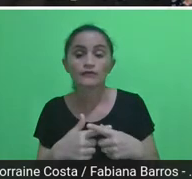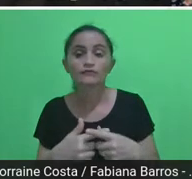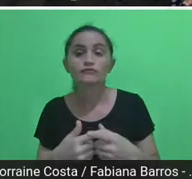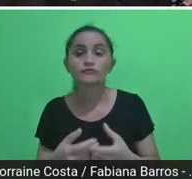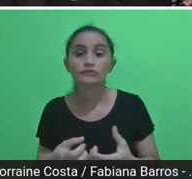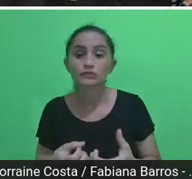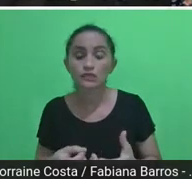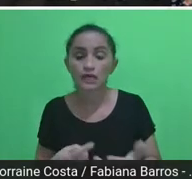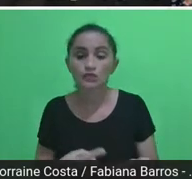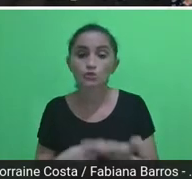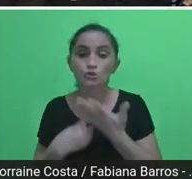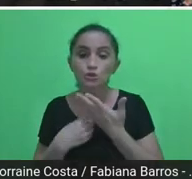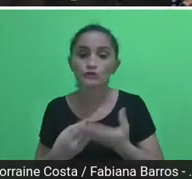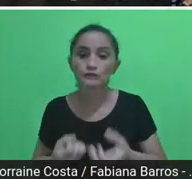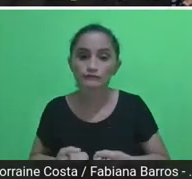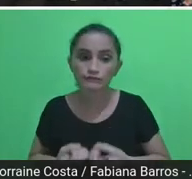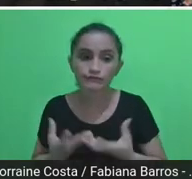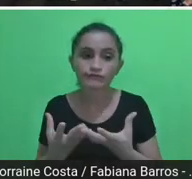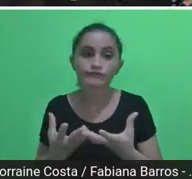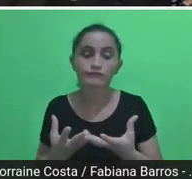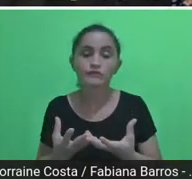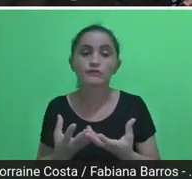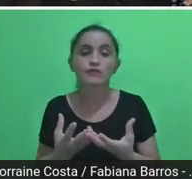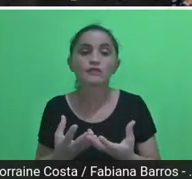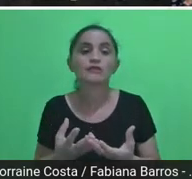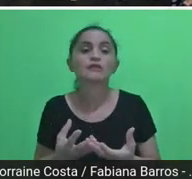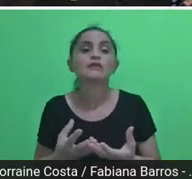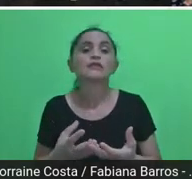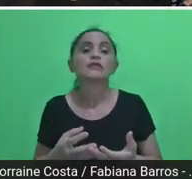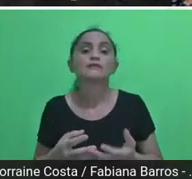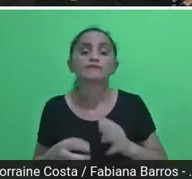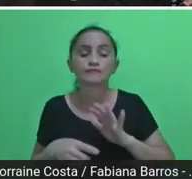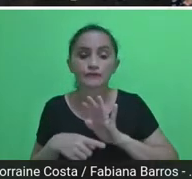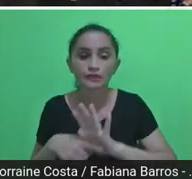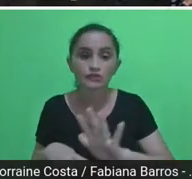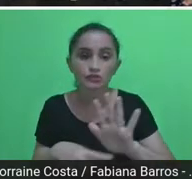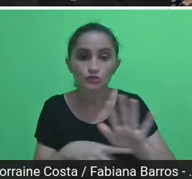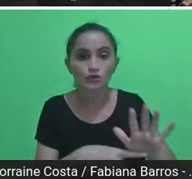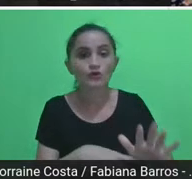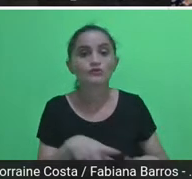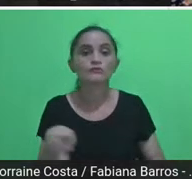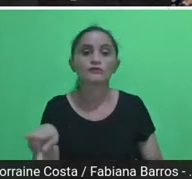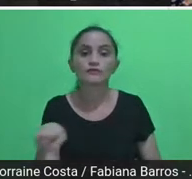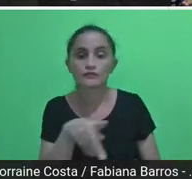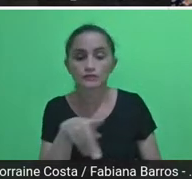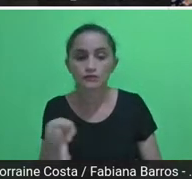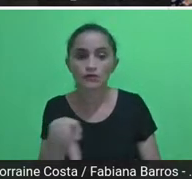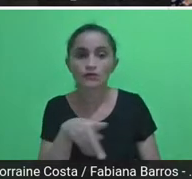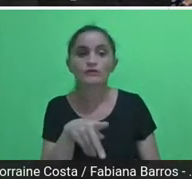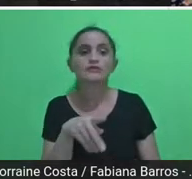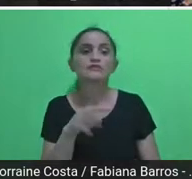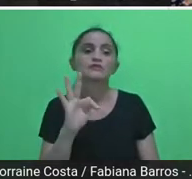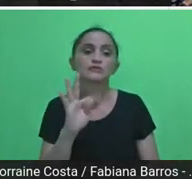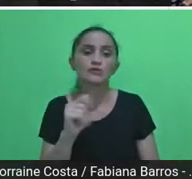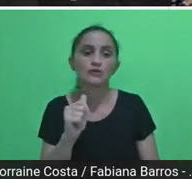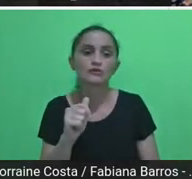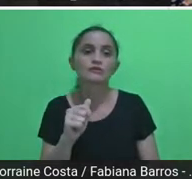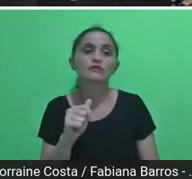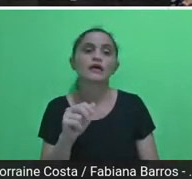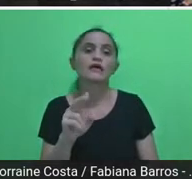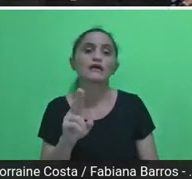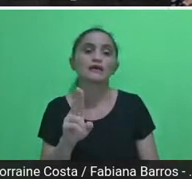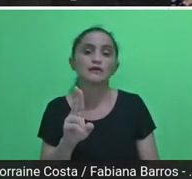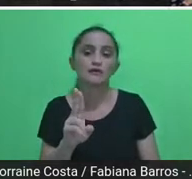maioria uma contribuição muito grande dos professores da Universidade Federal de Minas Gerais,